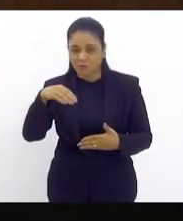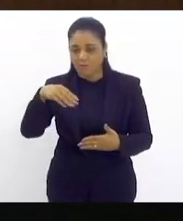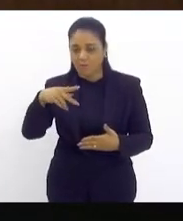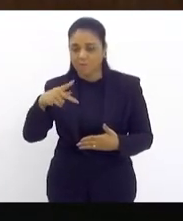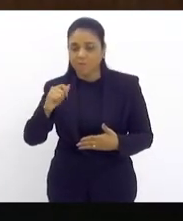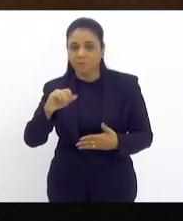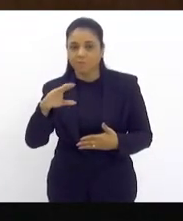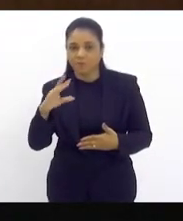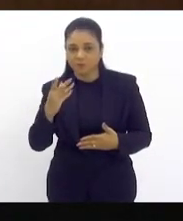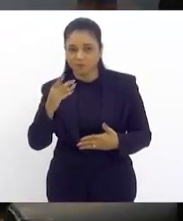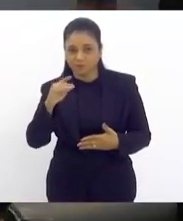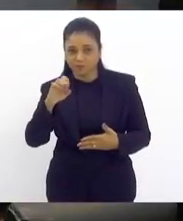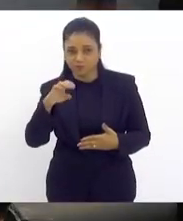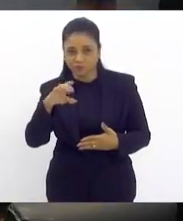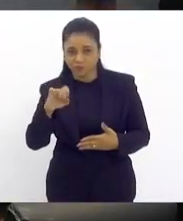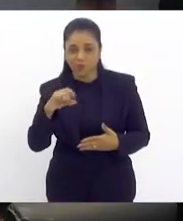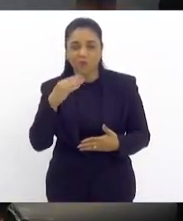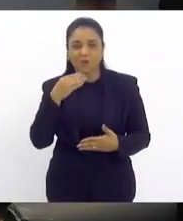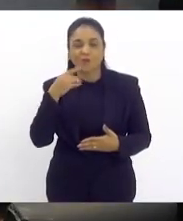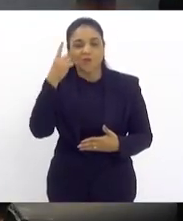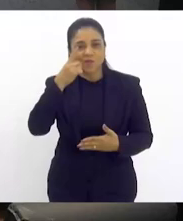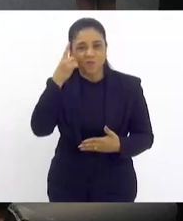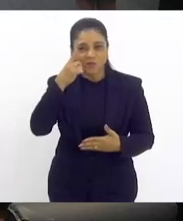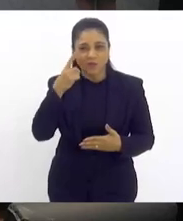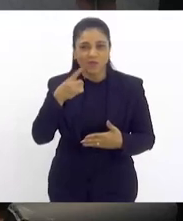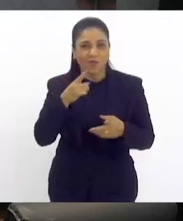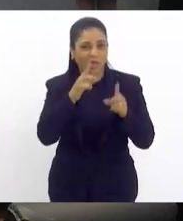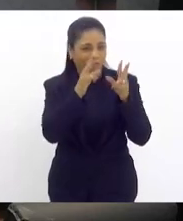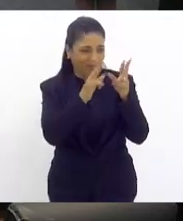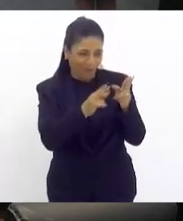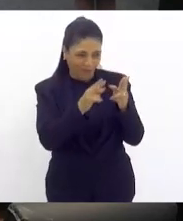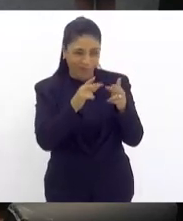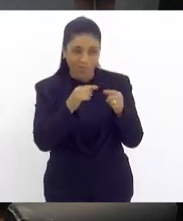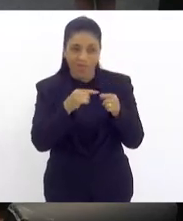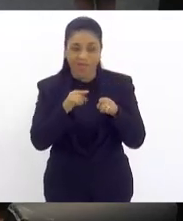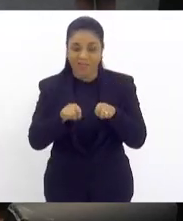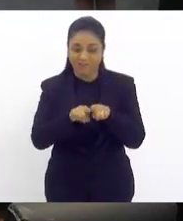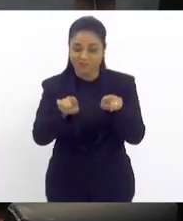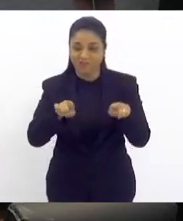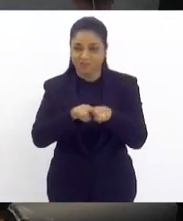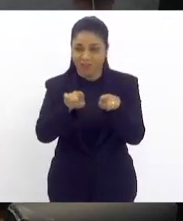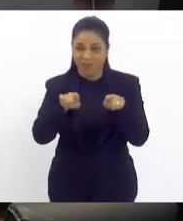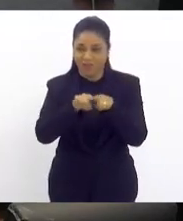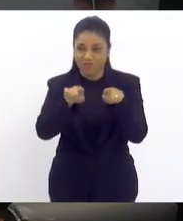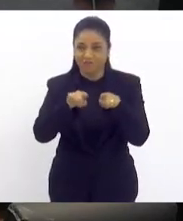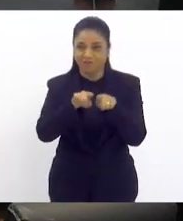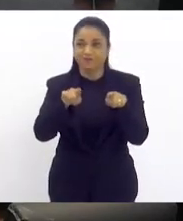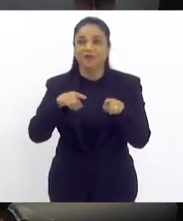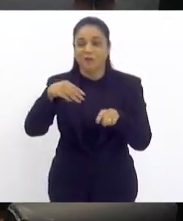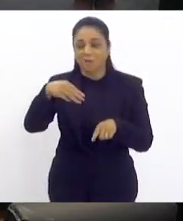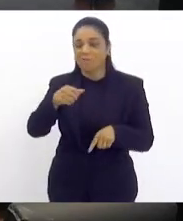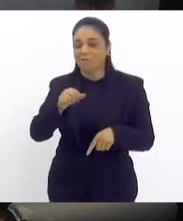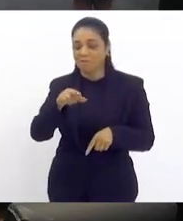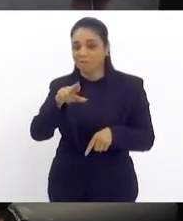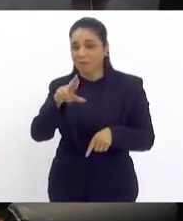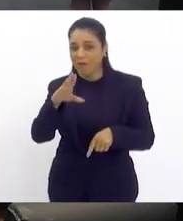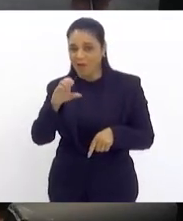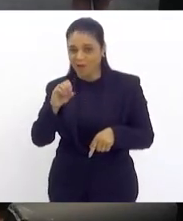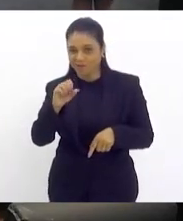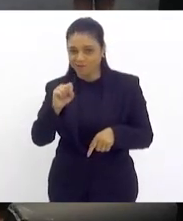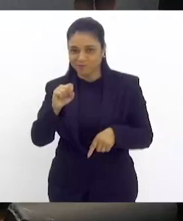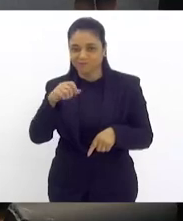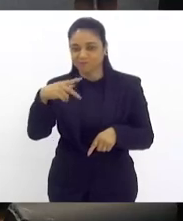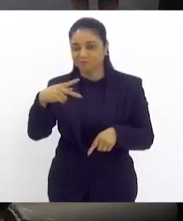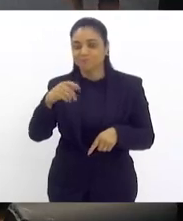atrás, não? É o Márcio Pacheco, é a sósia. Tem muito Márcio Pacheco. Está cheio de Márcio Pacheco. Ô,